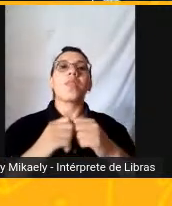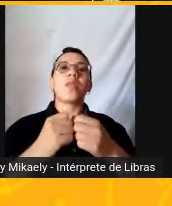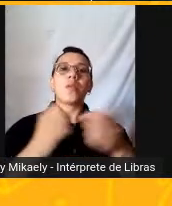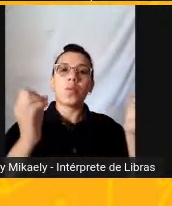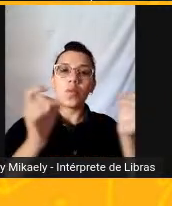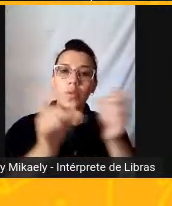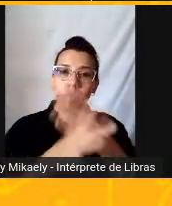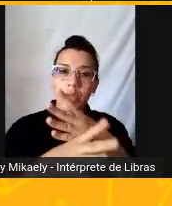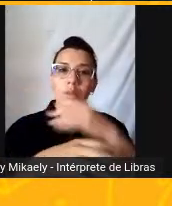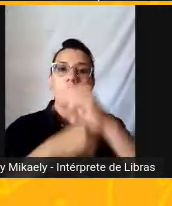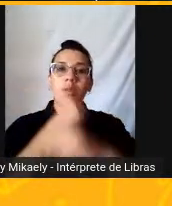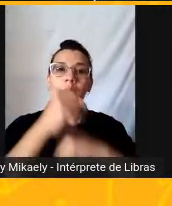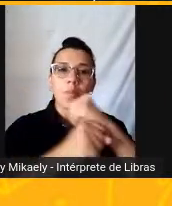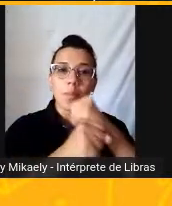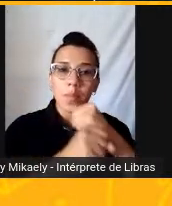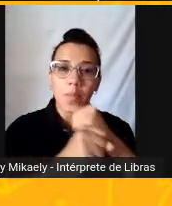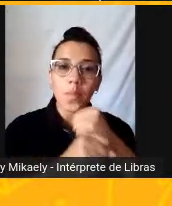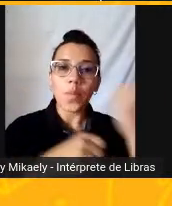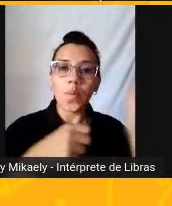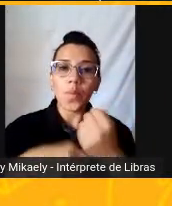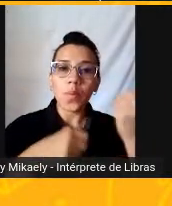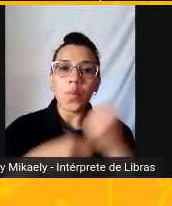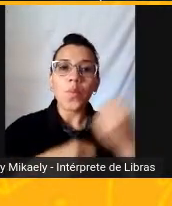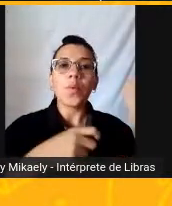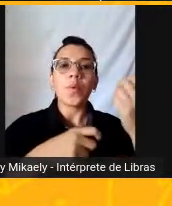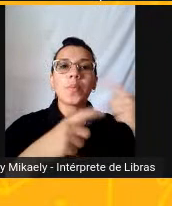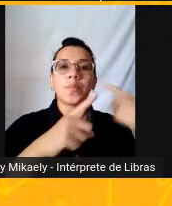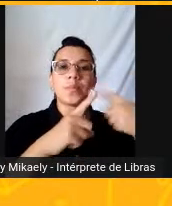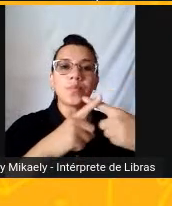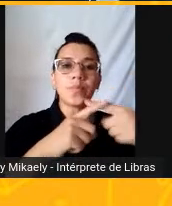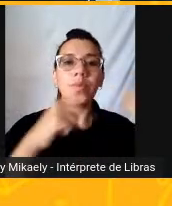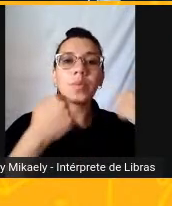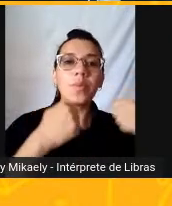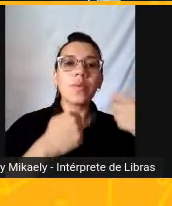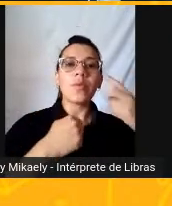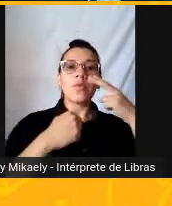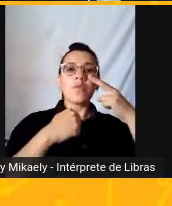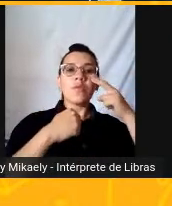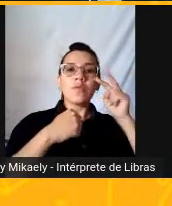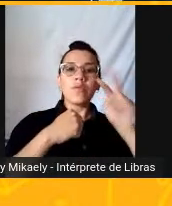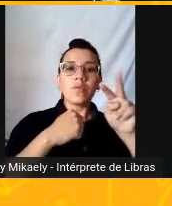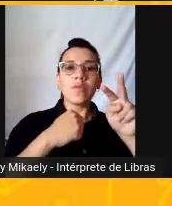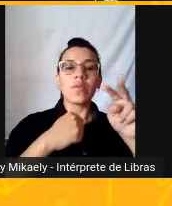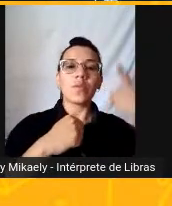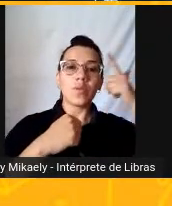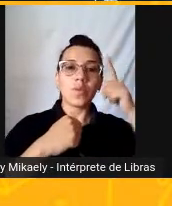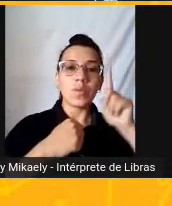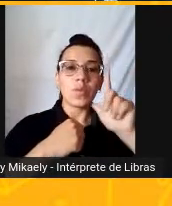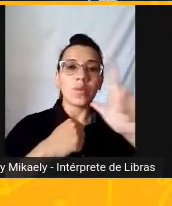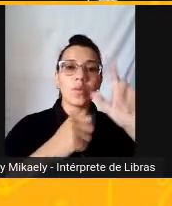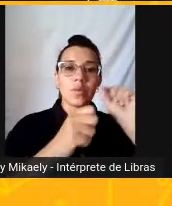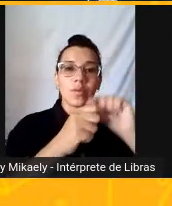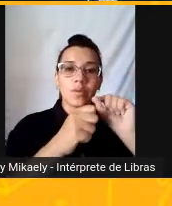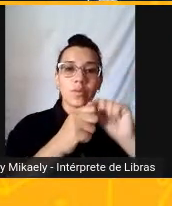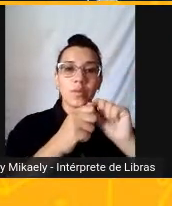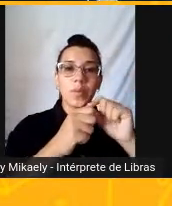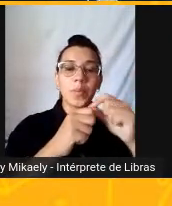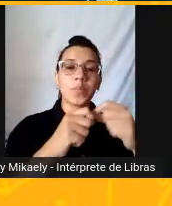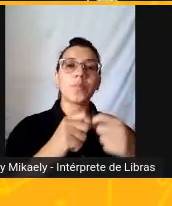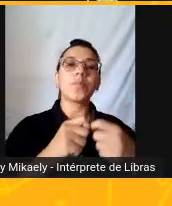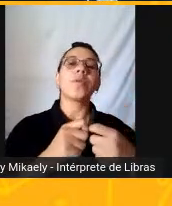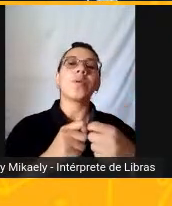centrada em convencer alguém a fazer alguma coisa. Quando você vai às lojas, você vê as